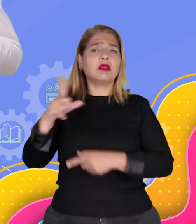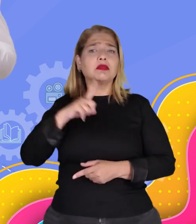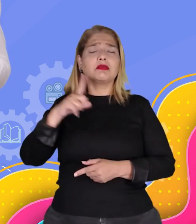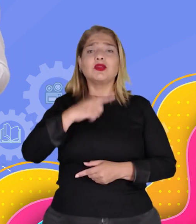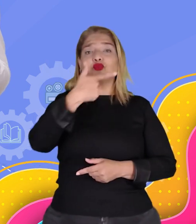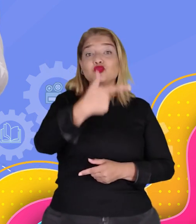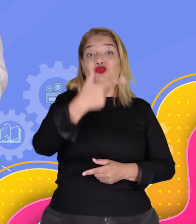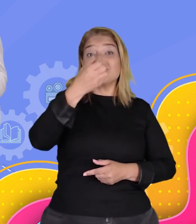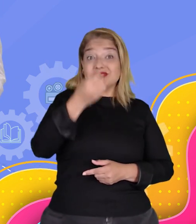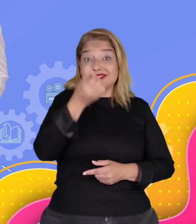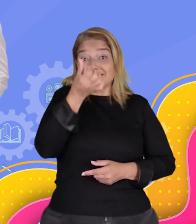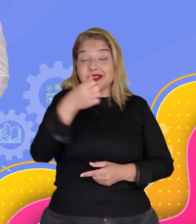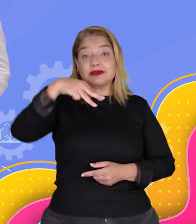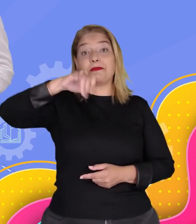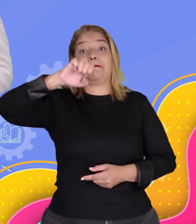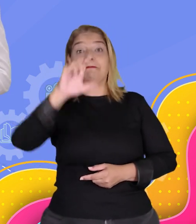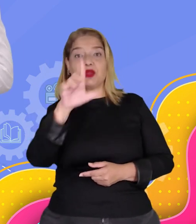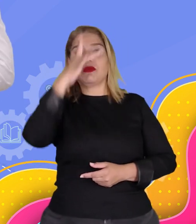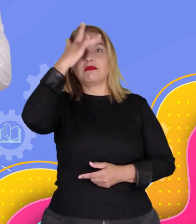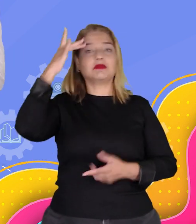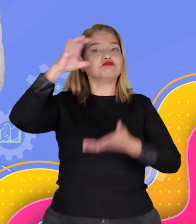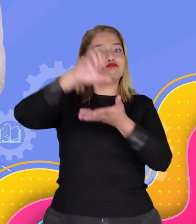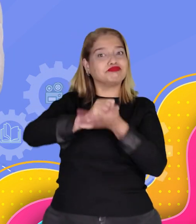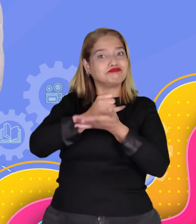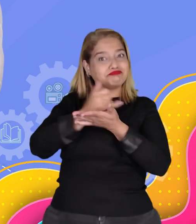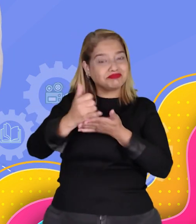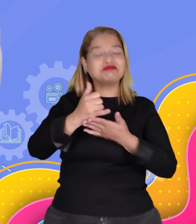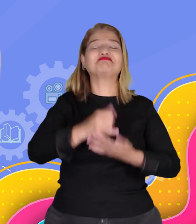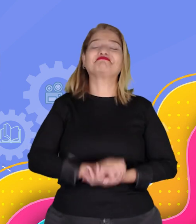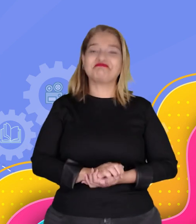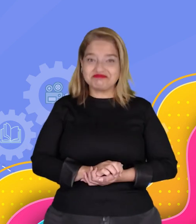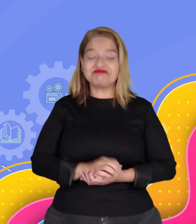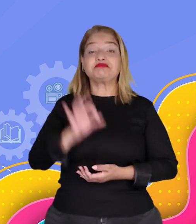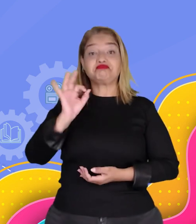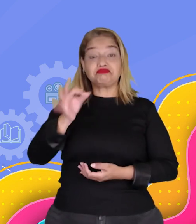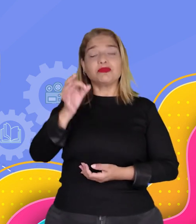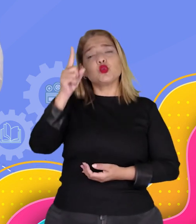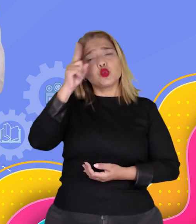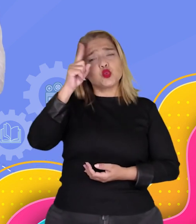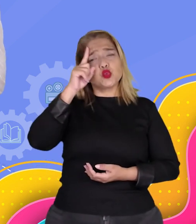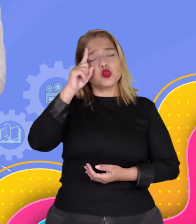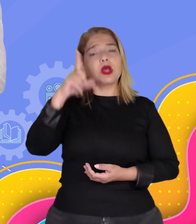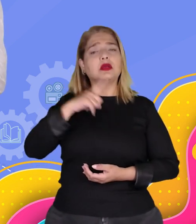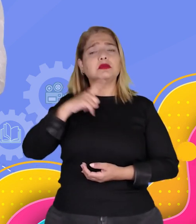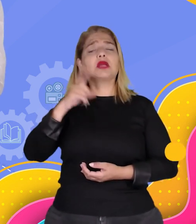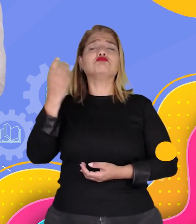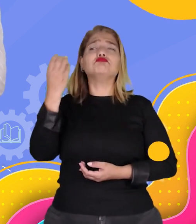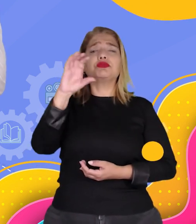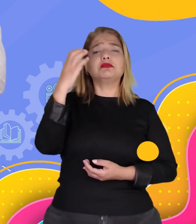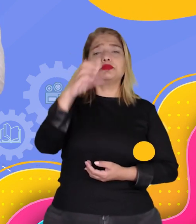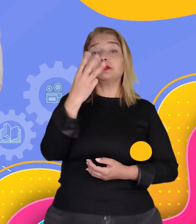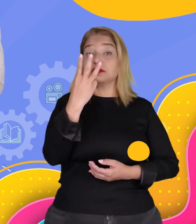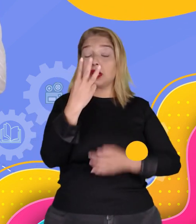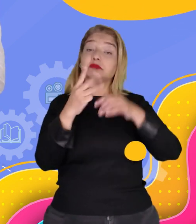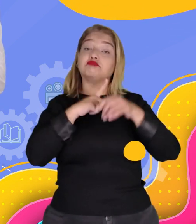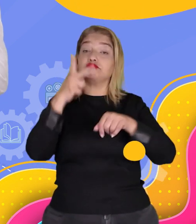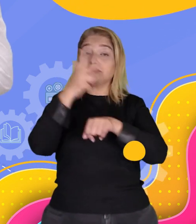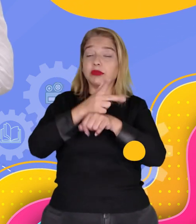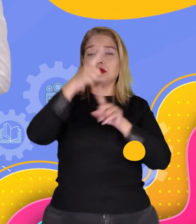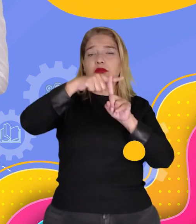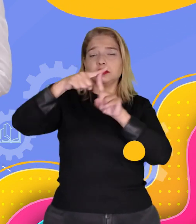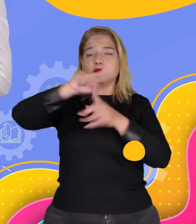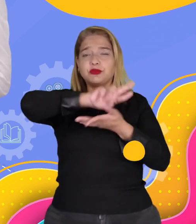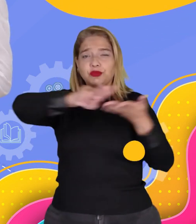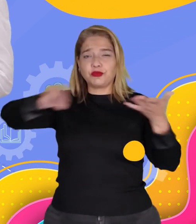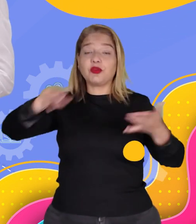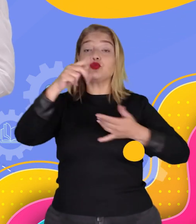mais de 206 mil inscritos. Isso aí, Gabi. E diariamente ele lança cerca de três vídeos, com temáticas diversas